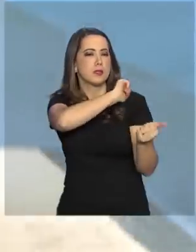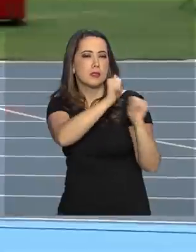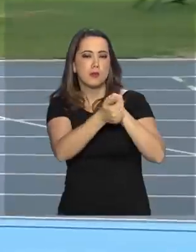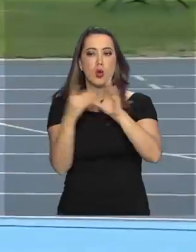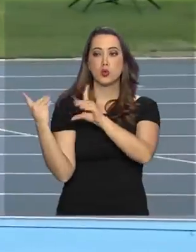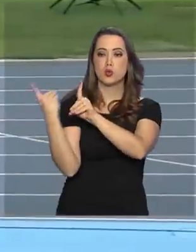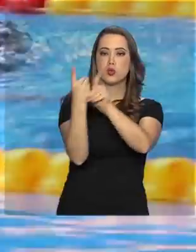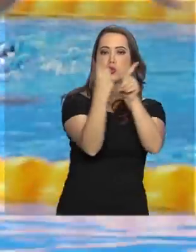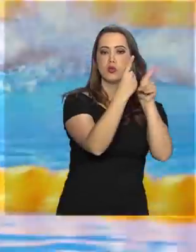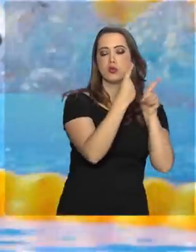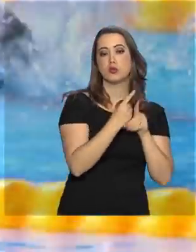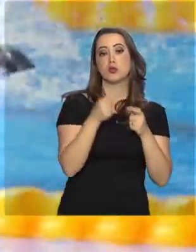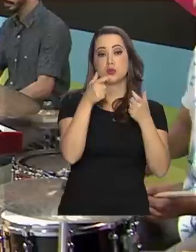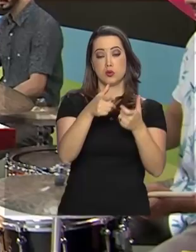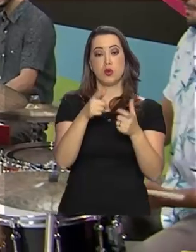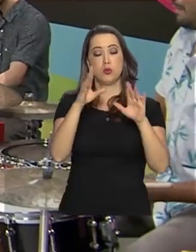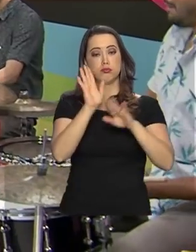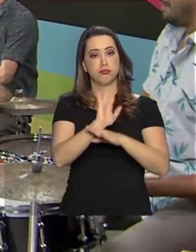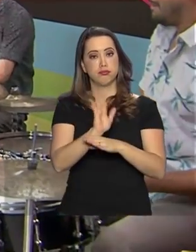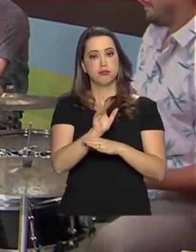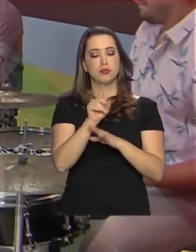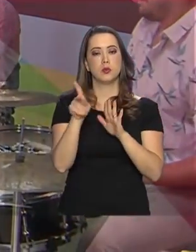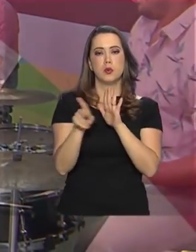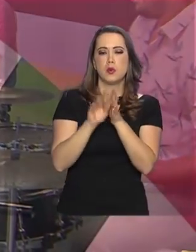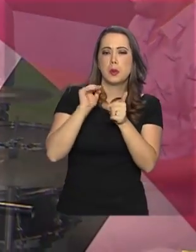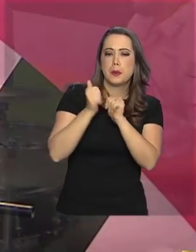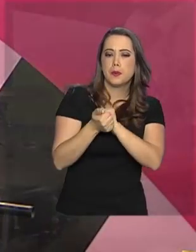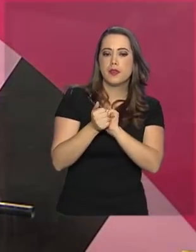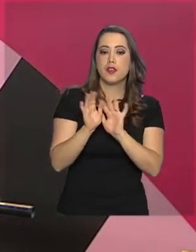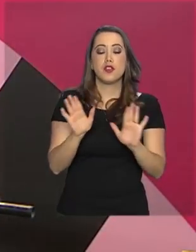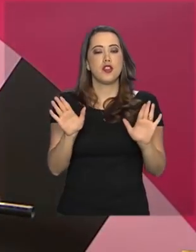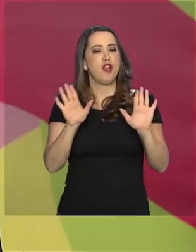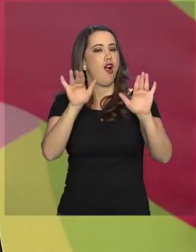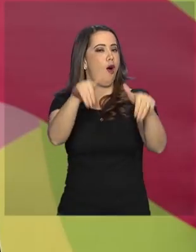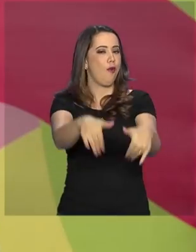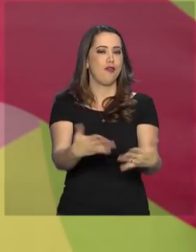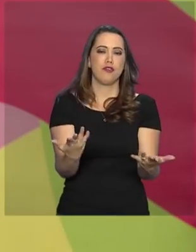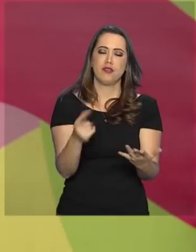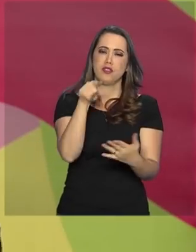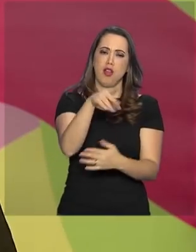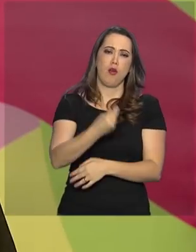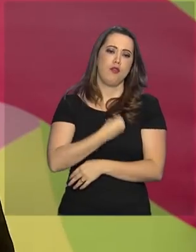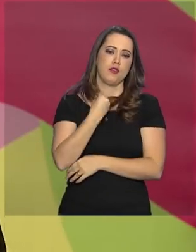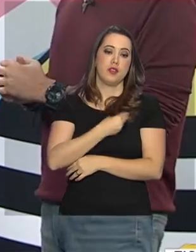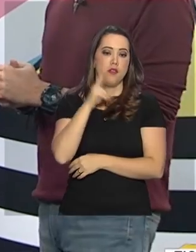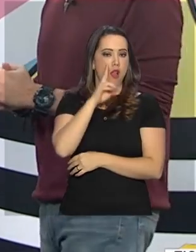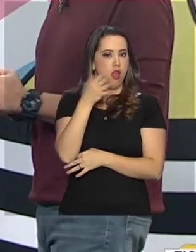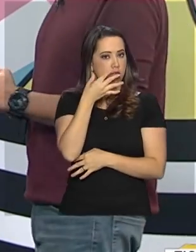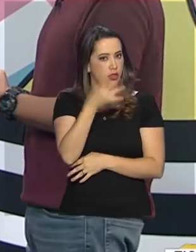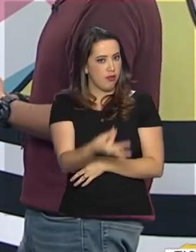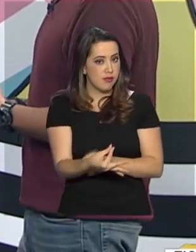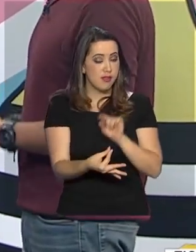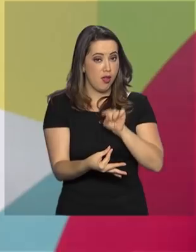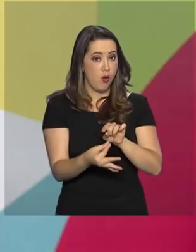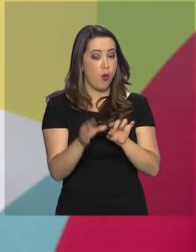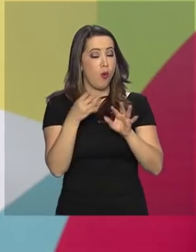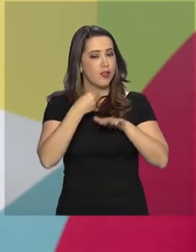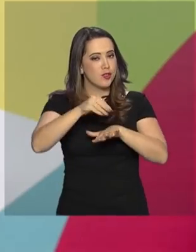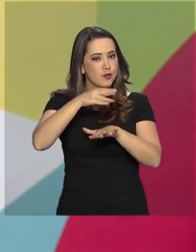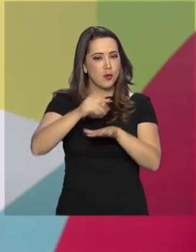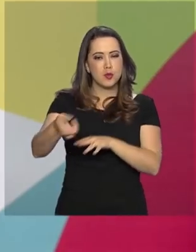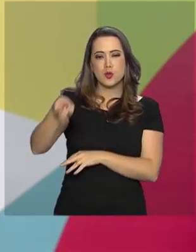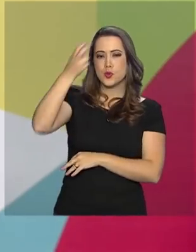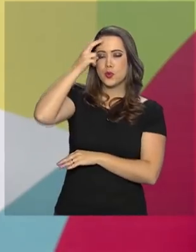se encontram no estádio. E para fechar a faixa ao vivo, fique ligado. As últimas sobre